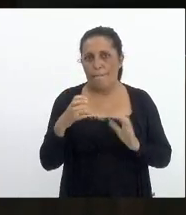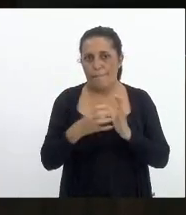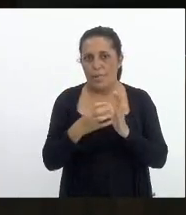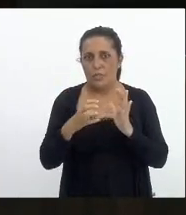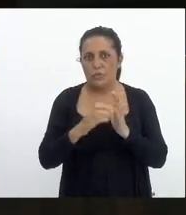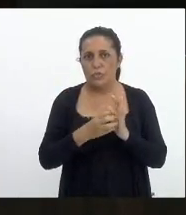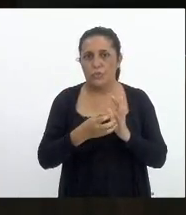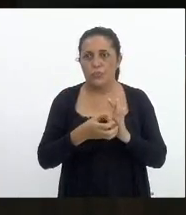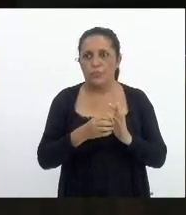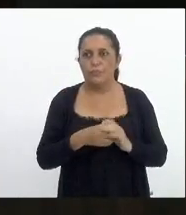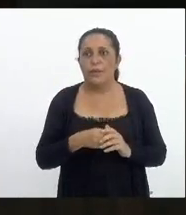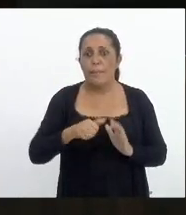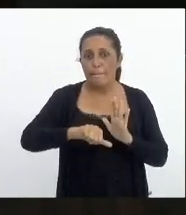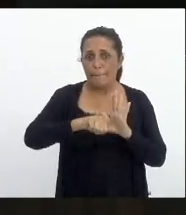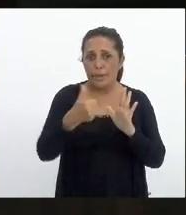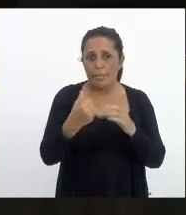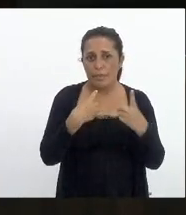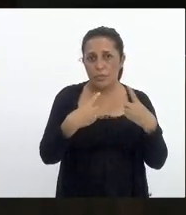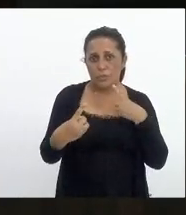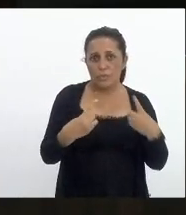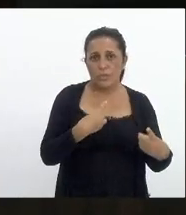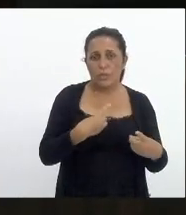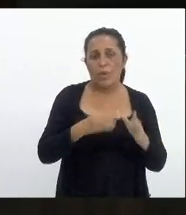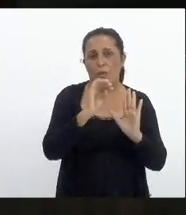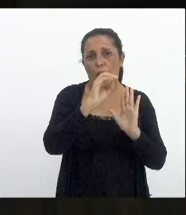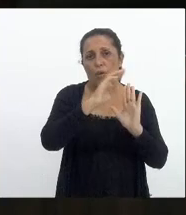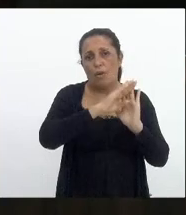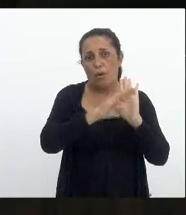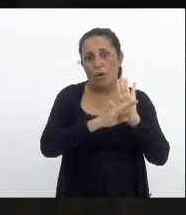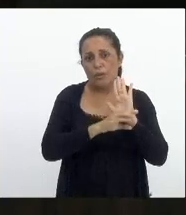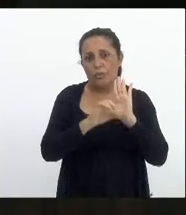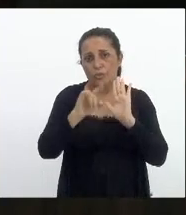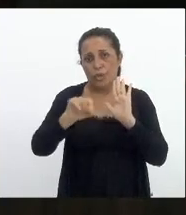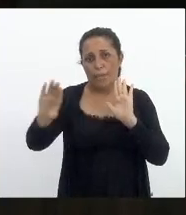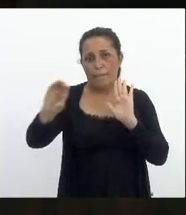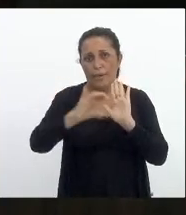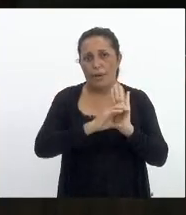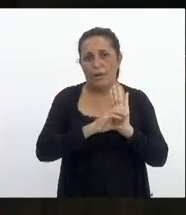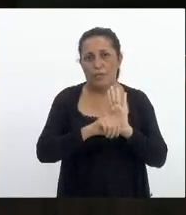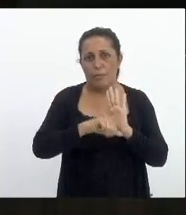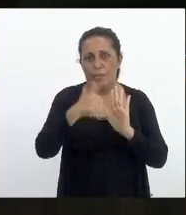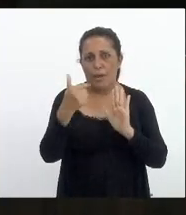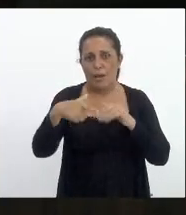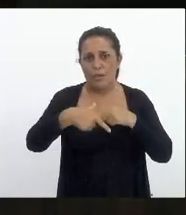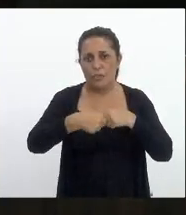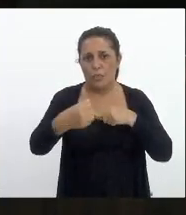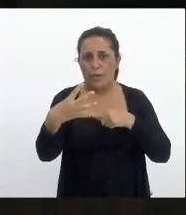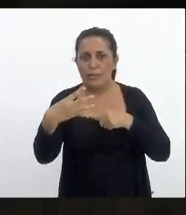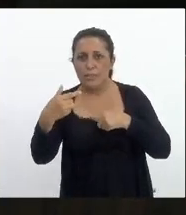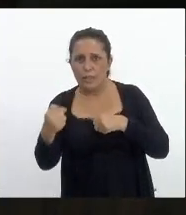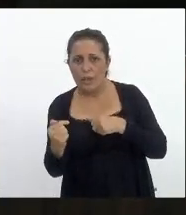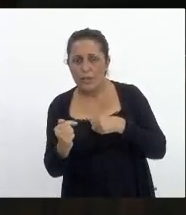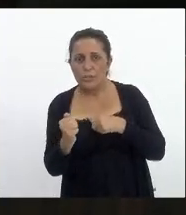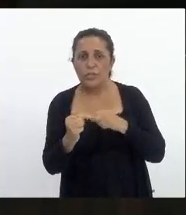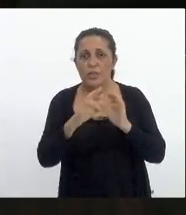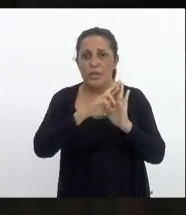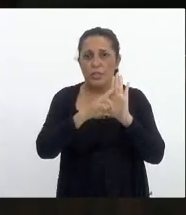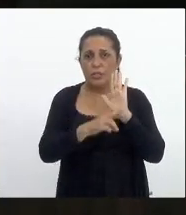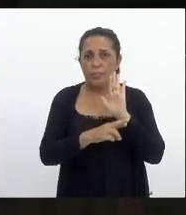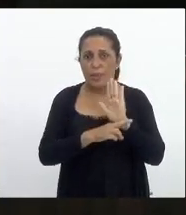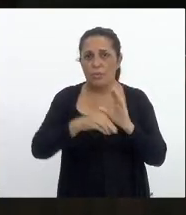primeira discussão incluídos na ordem do dia de acordo com o parágrafo primeiro do artigo 47 do regimento interno